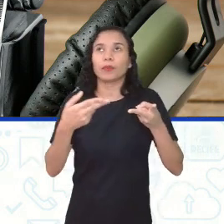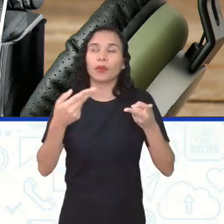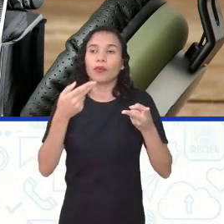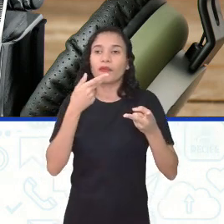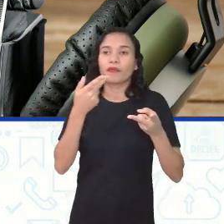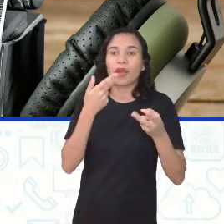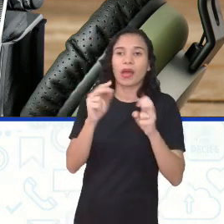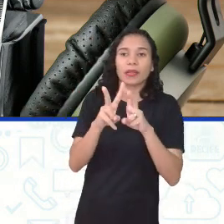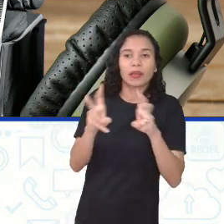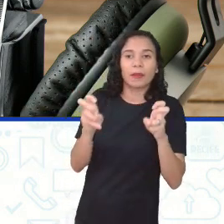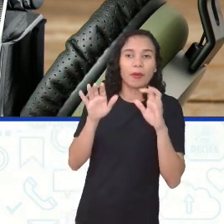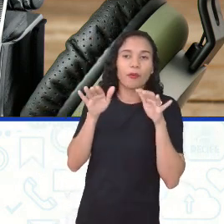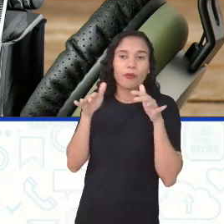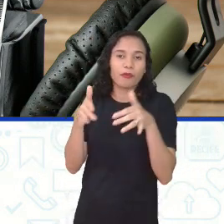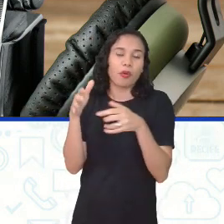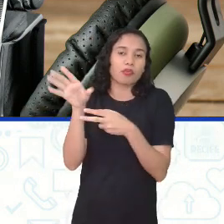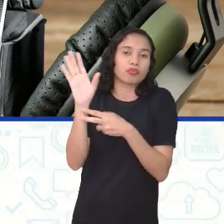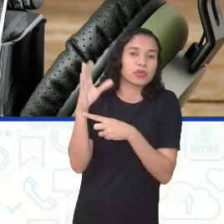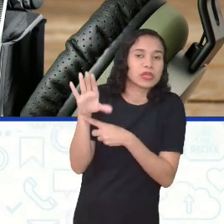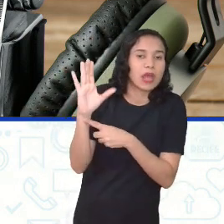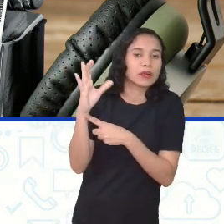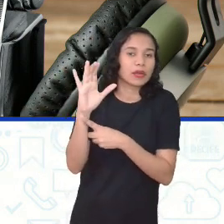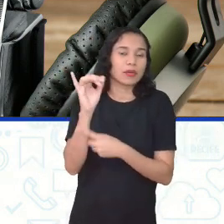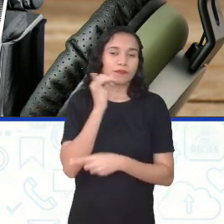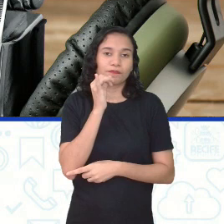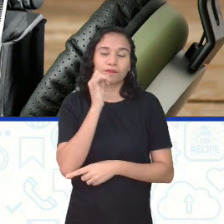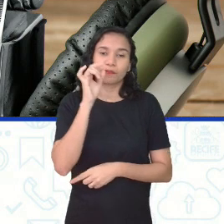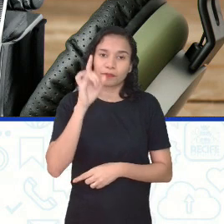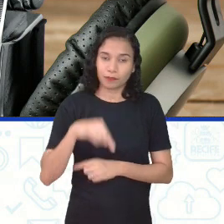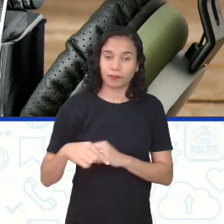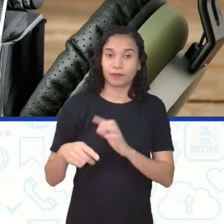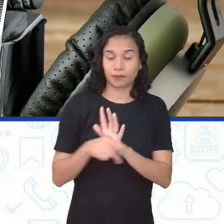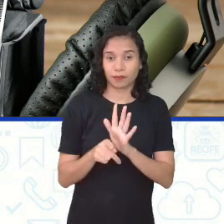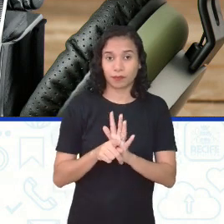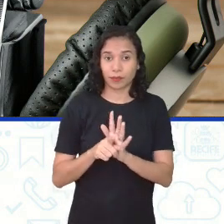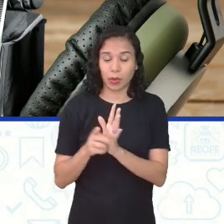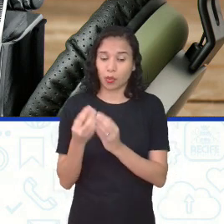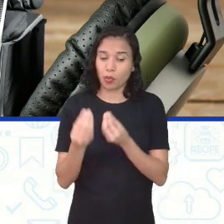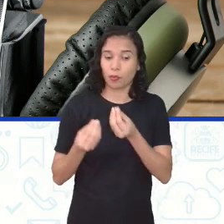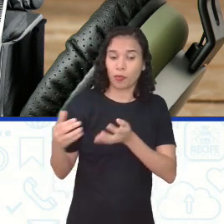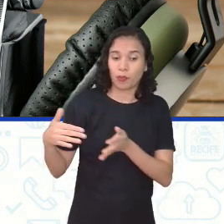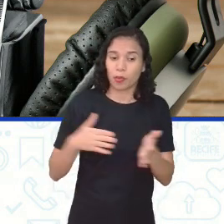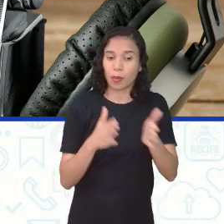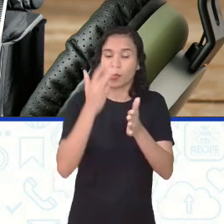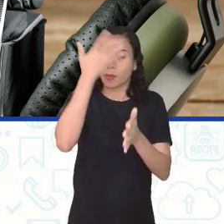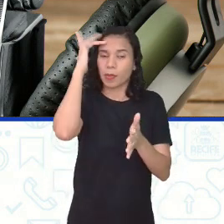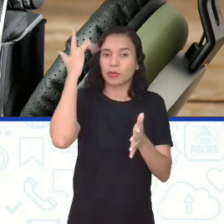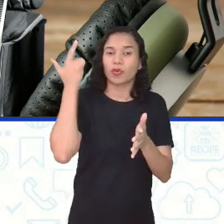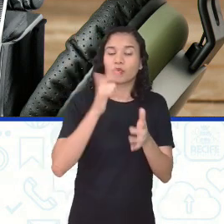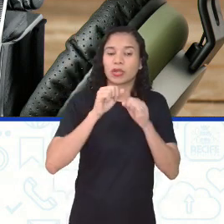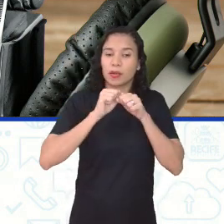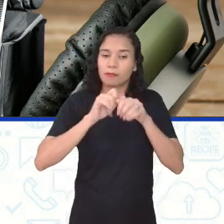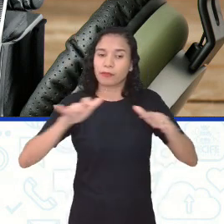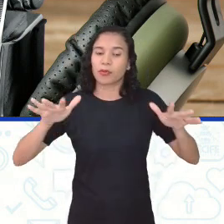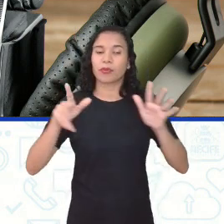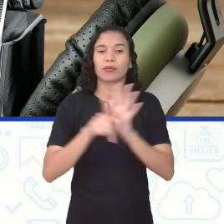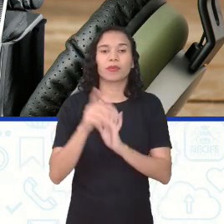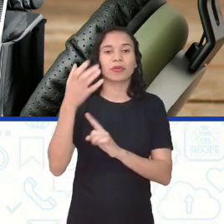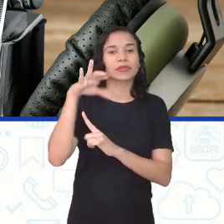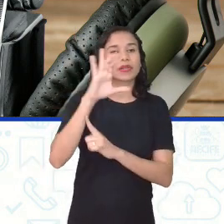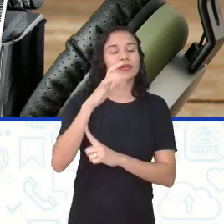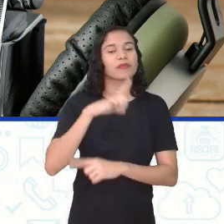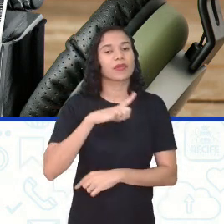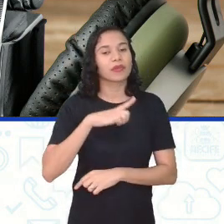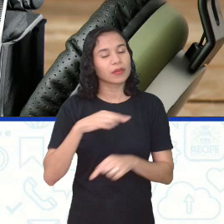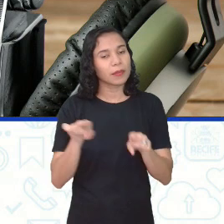desenvolvem temas voltados para a ciência, que seria um caminho para você compartilhar esse discurso científico, inclusive,